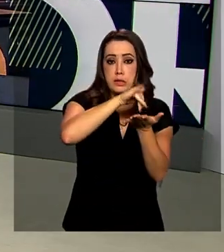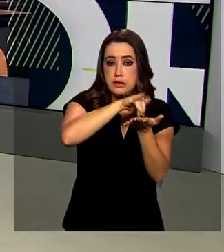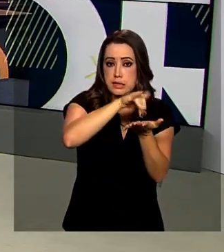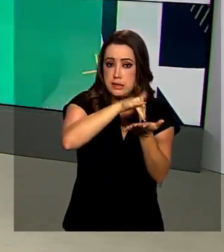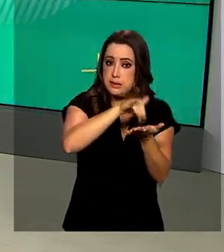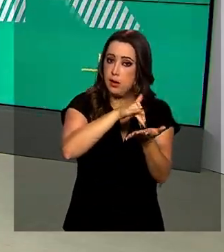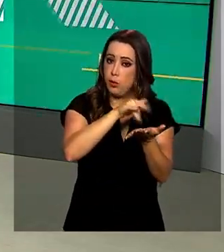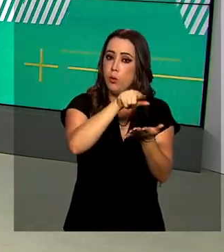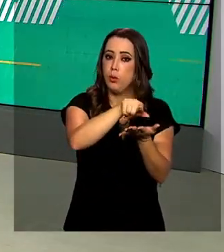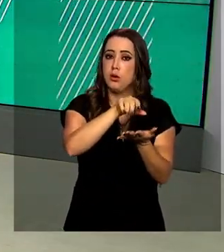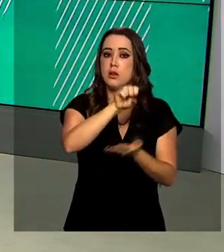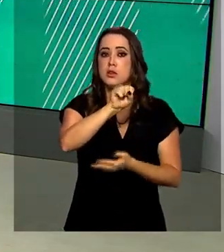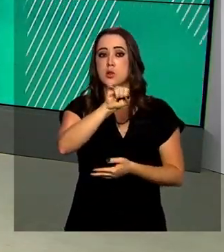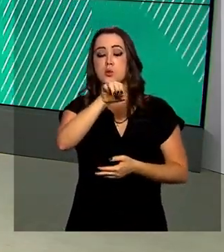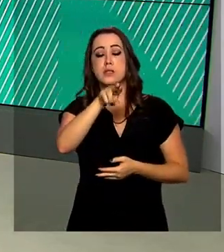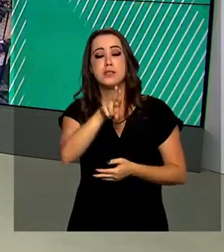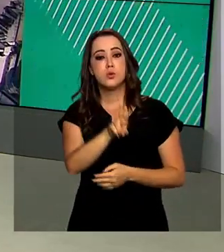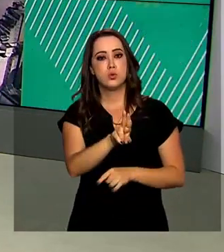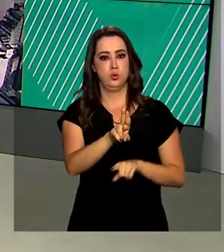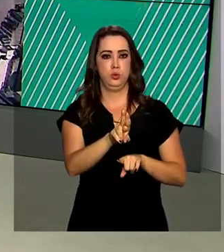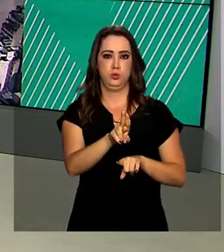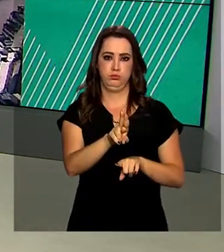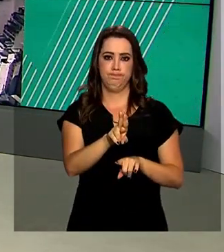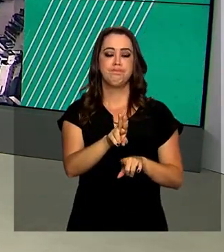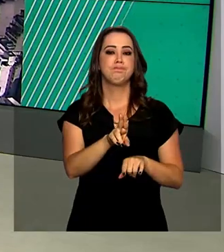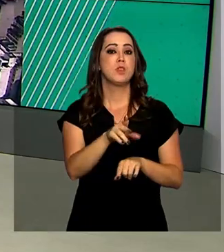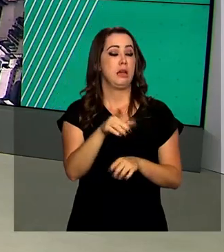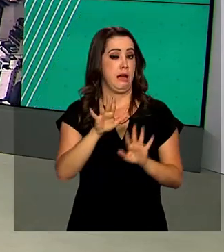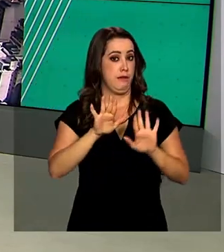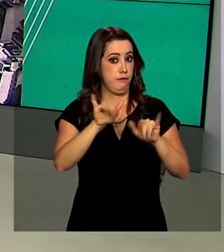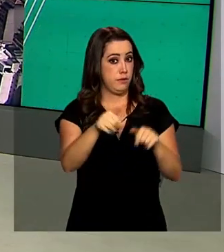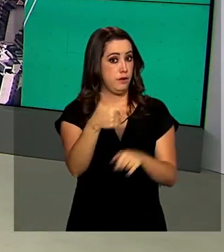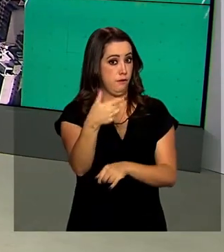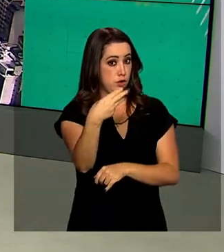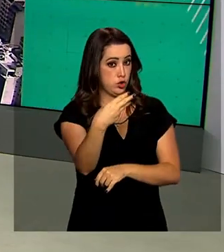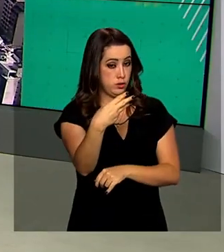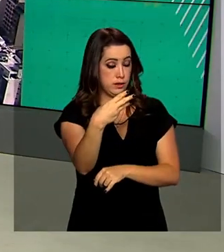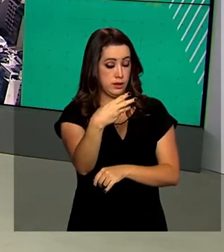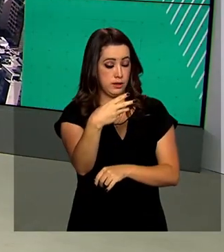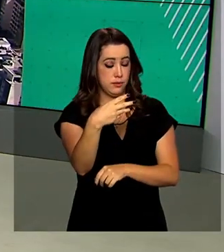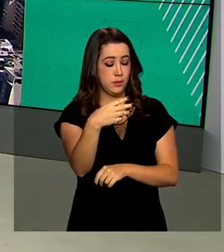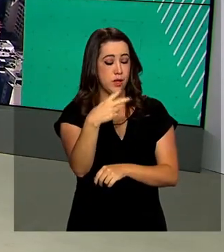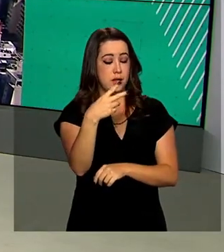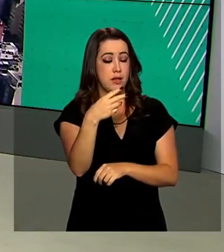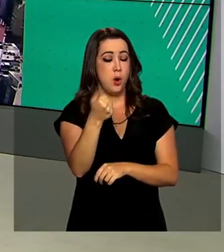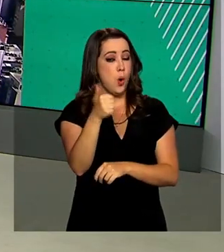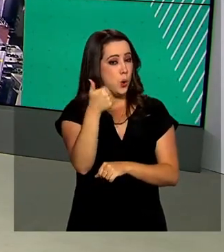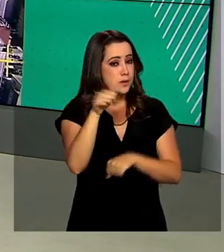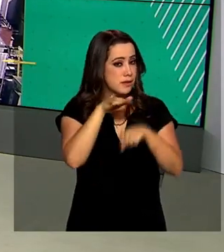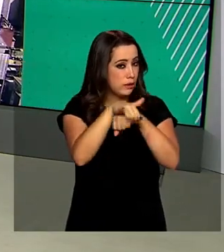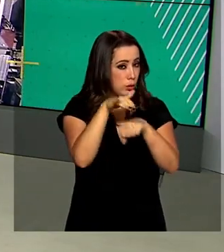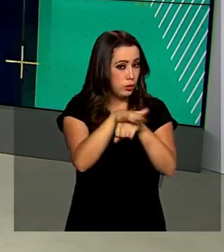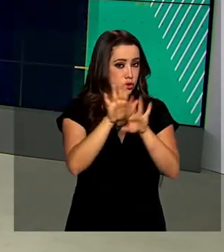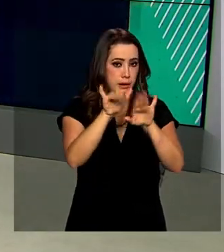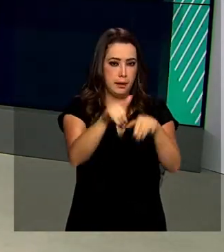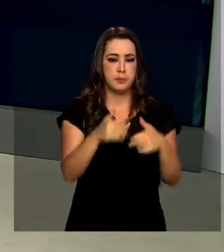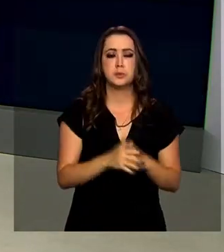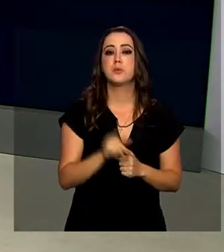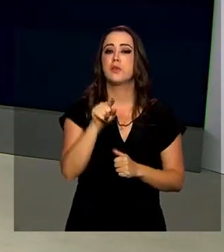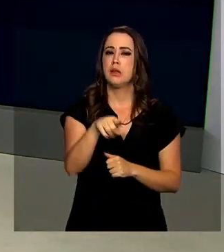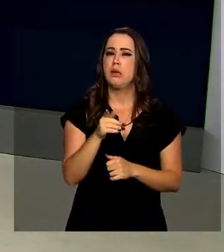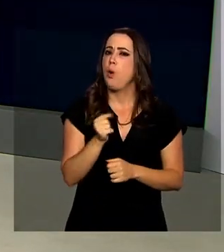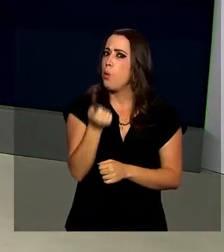inscrições para o Sistema de Seleção Unificada. O Sisu oferece para o segundo semestre quase 52 mil